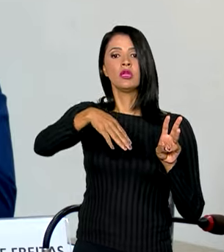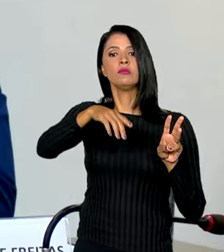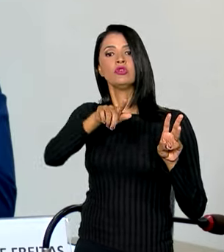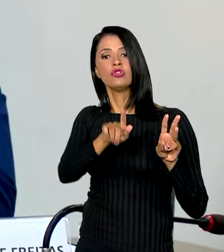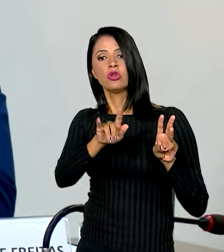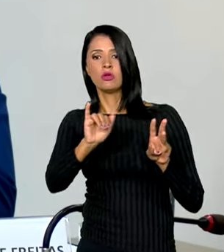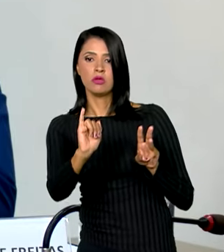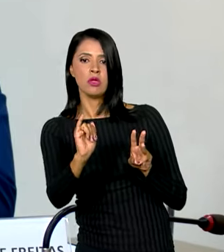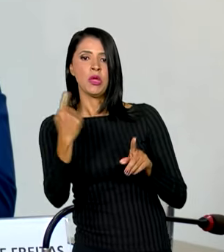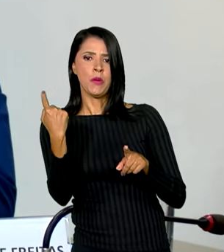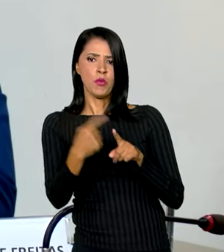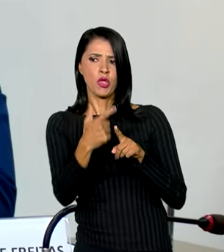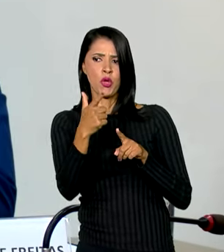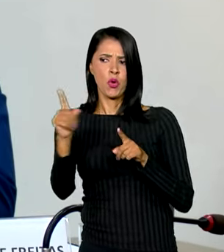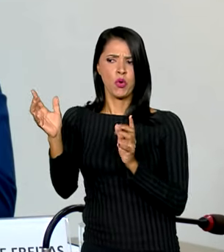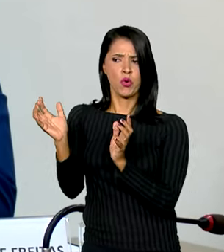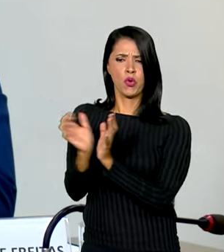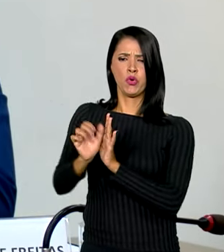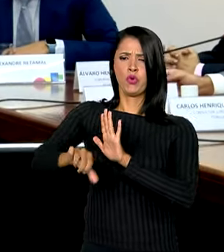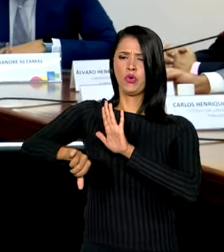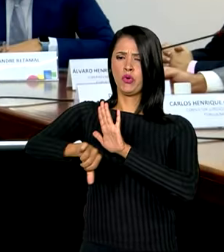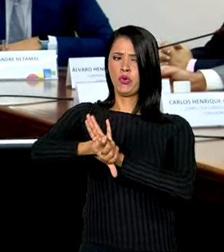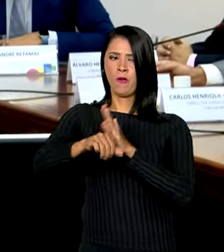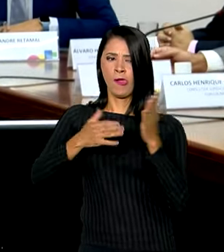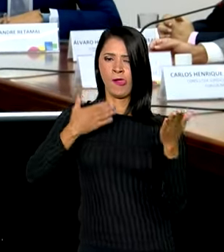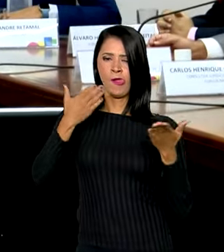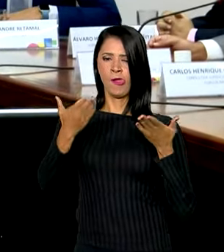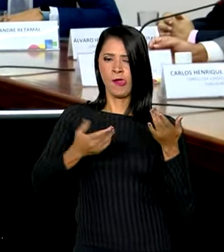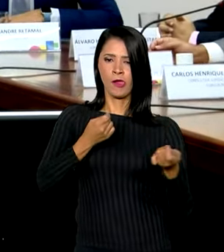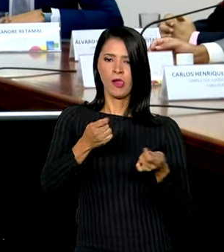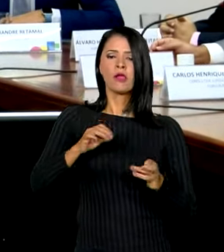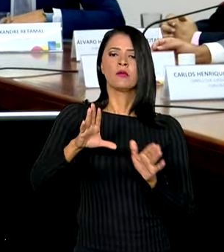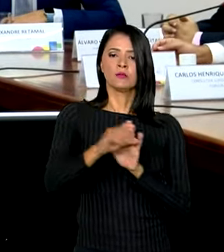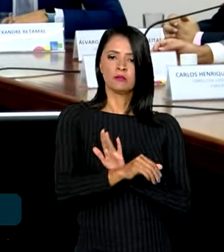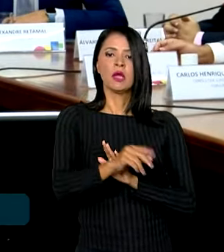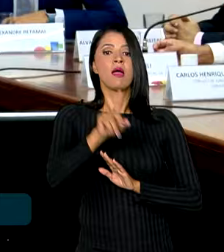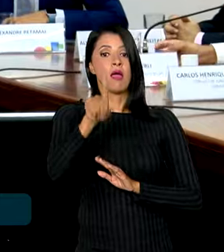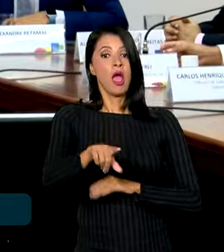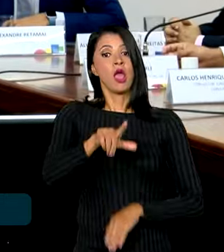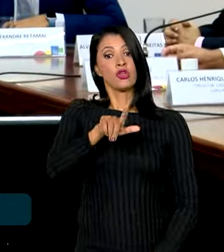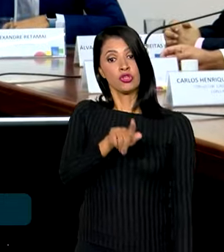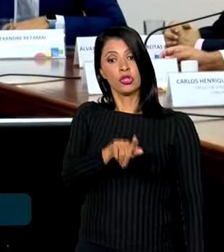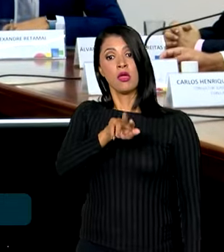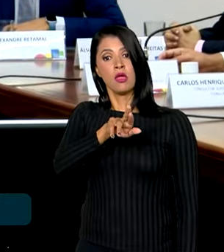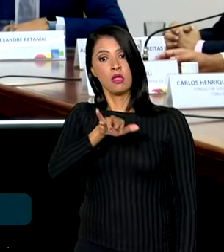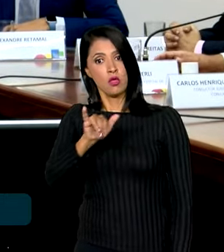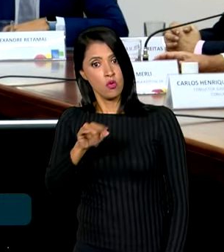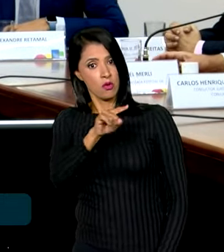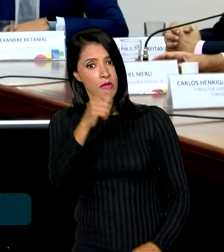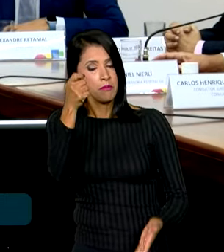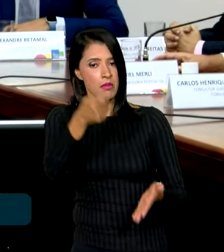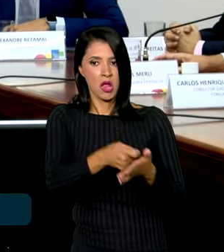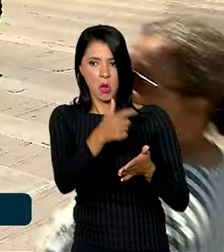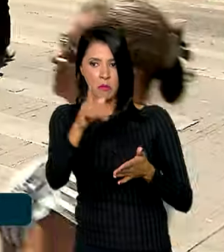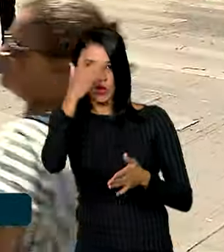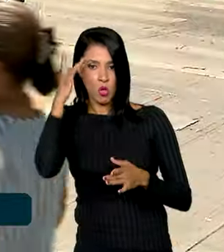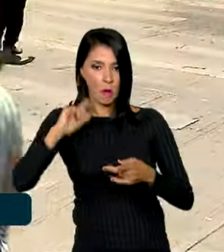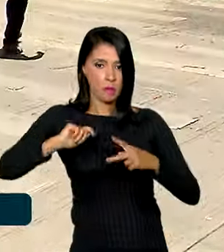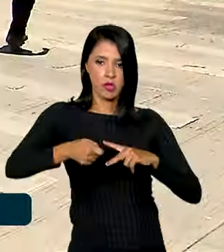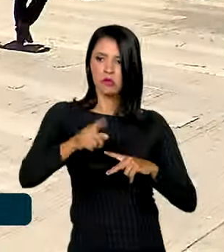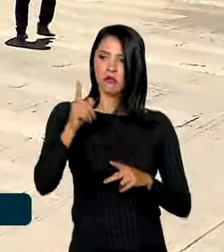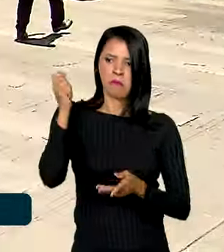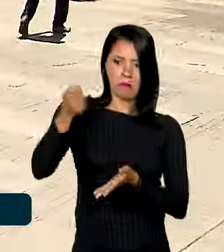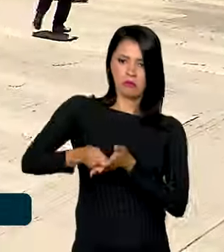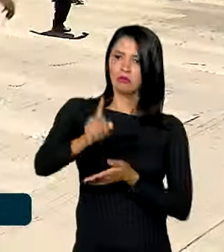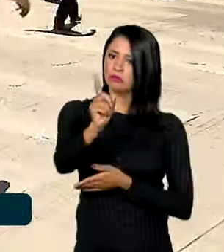quadrilhas tentando utilizar da boa-fé das pessoas. É GRU, se alguém receber aí pix, essas coisas, dizendo que é para pagar, não paguem. Os